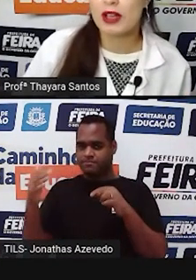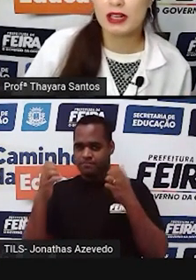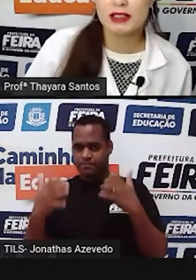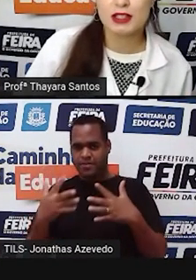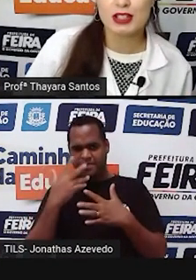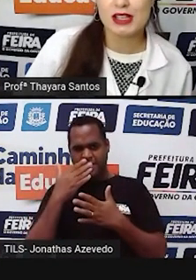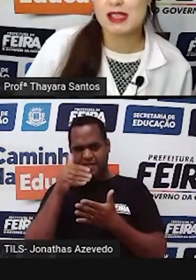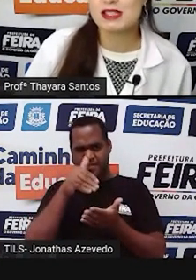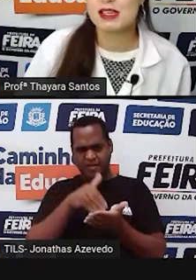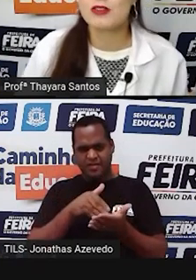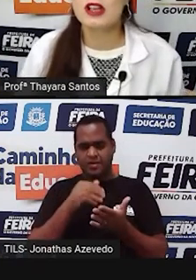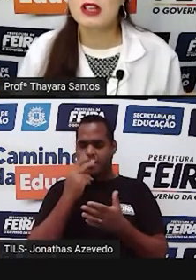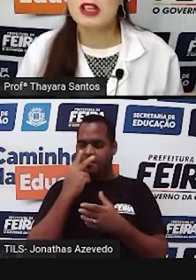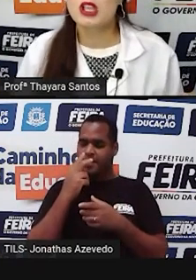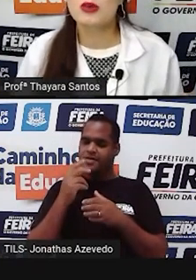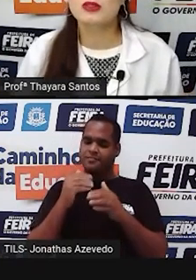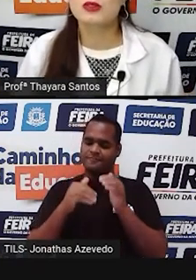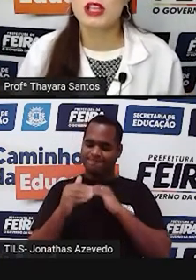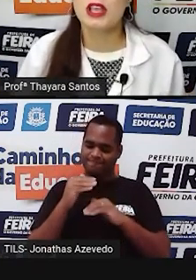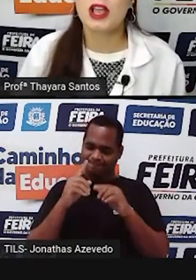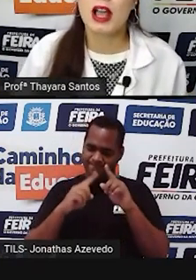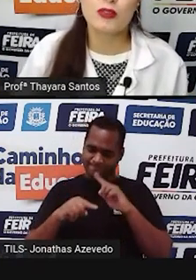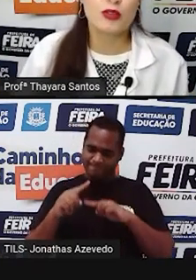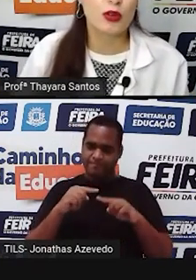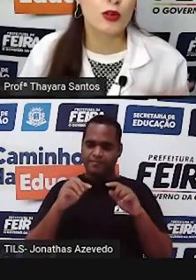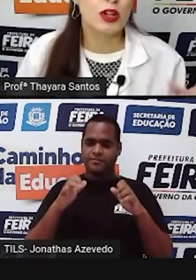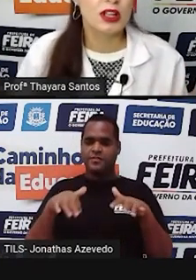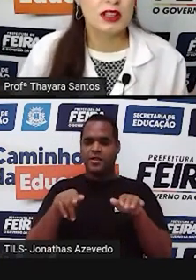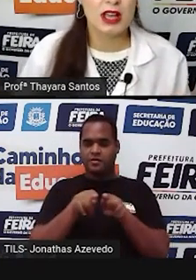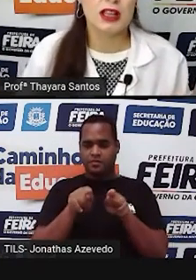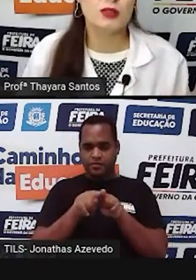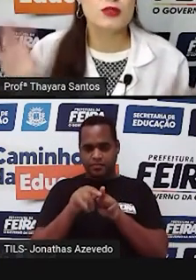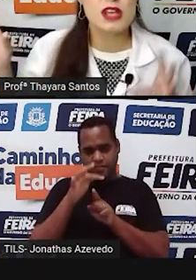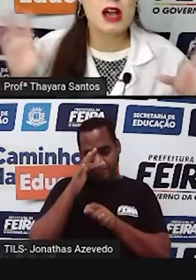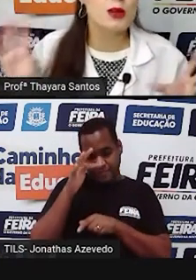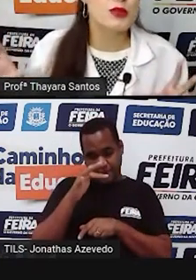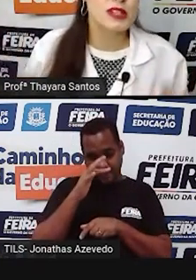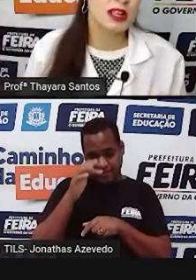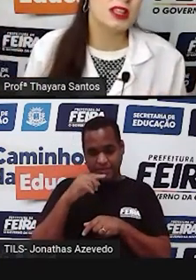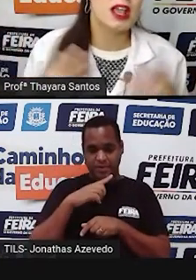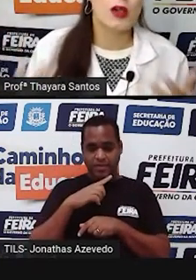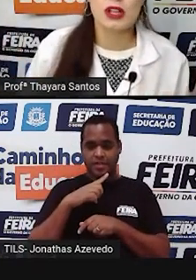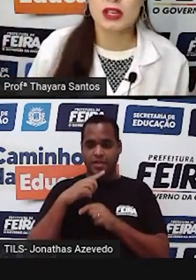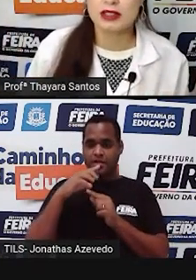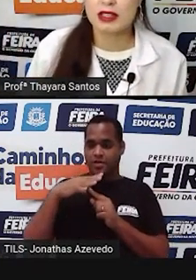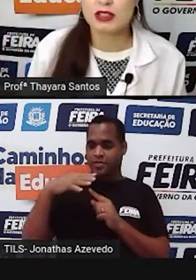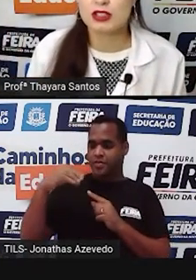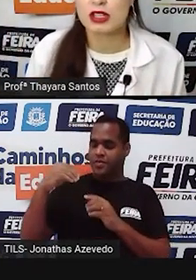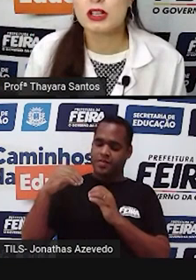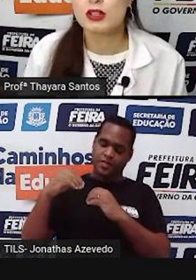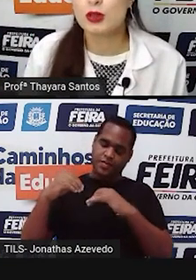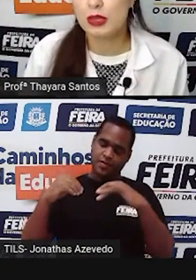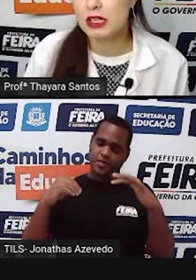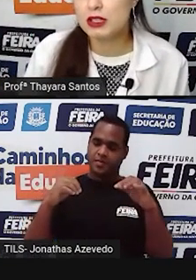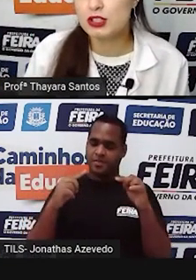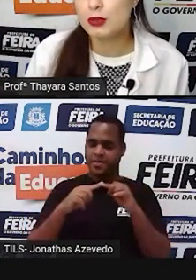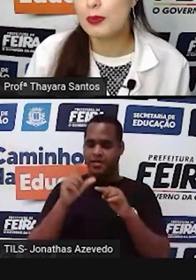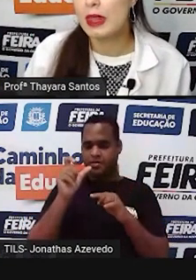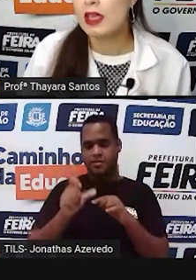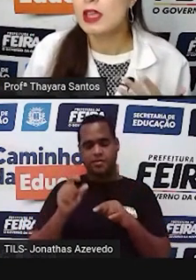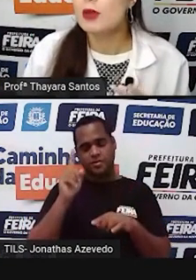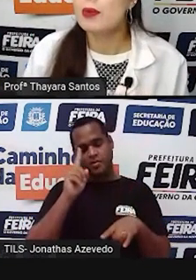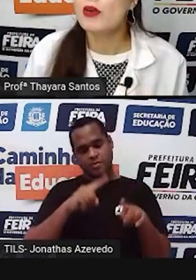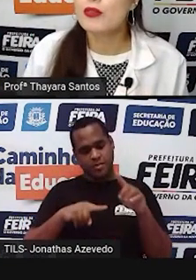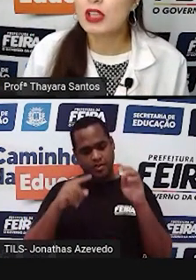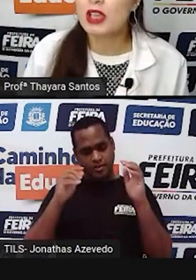é uma característica recessiva, enquanto ter a flor nos ramos ali é uma característica dominante.